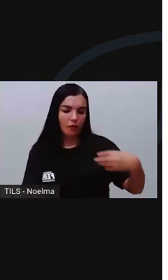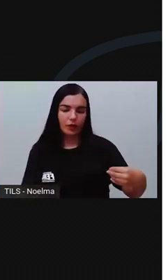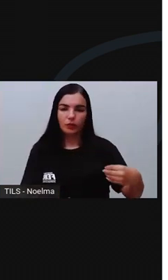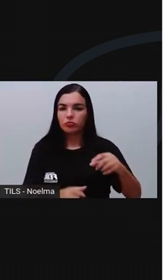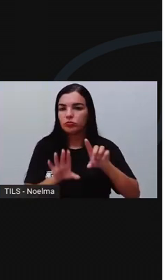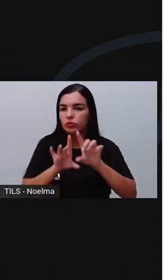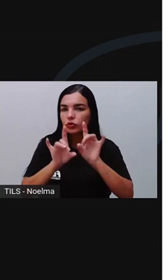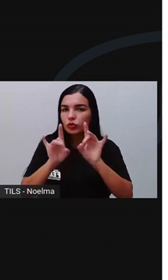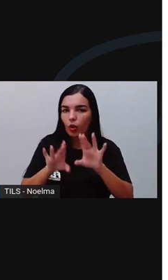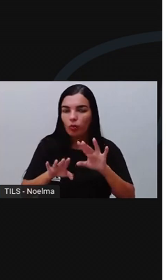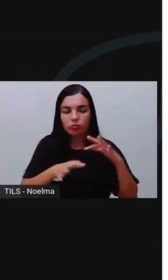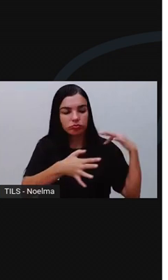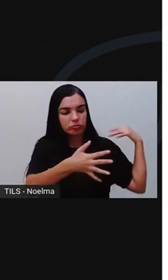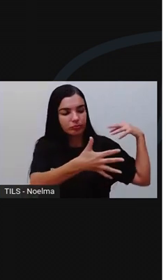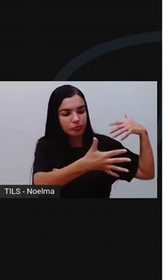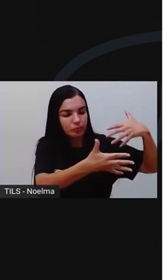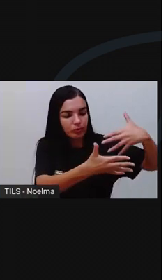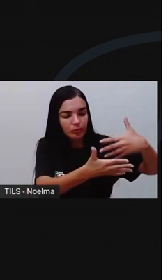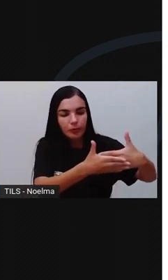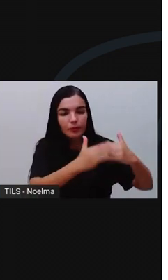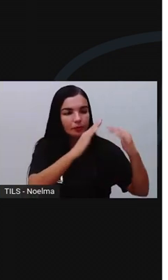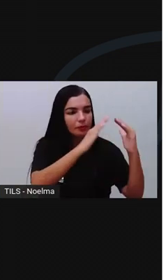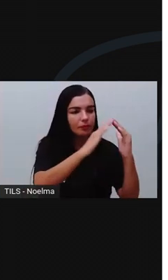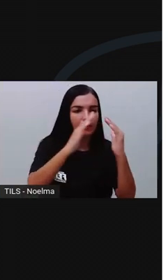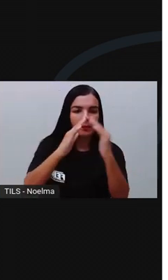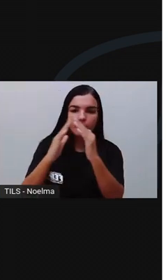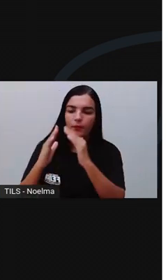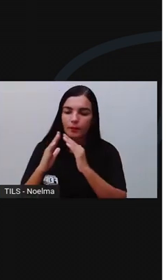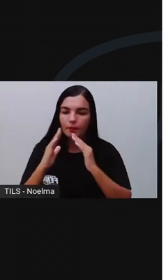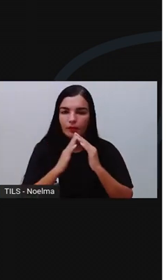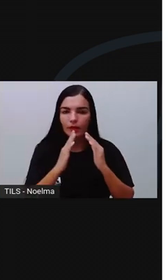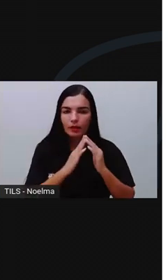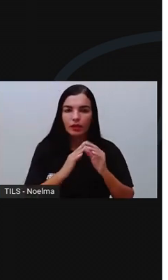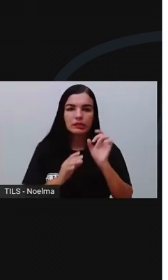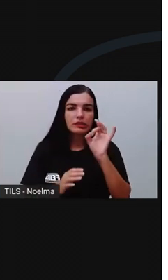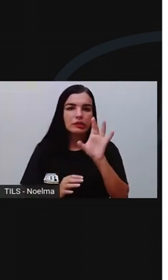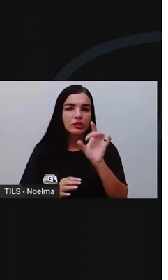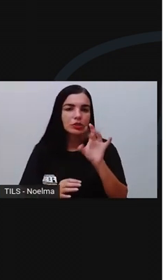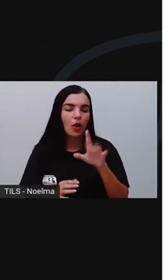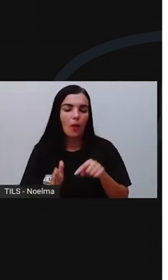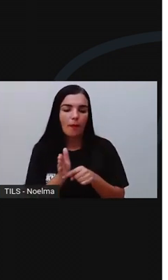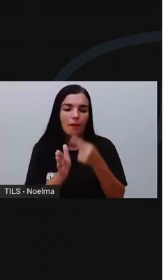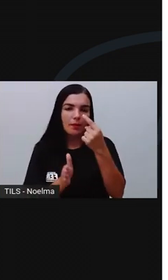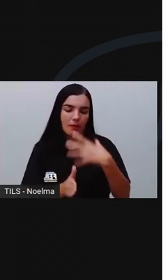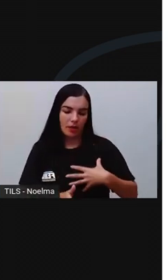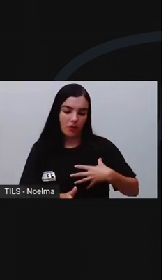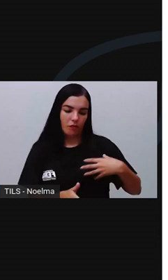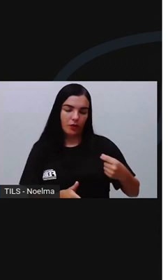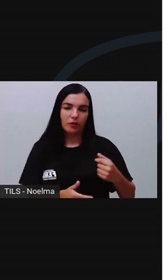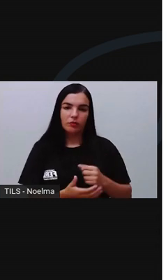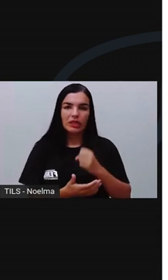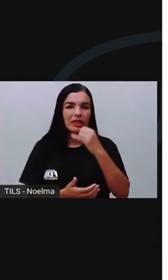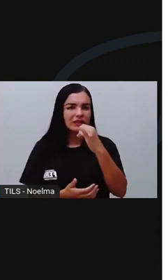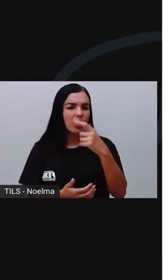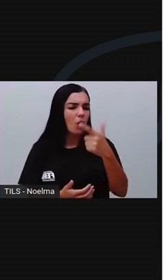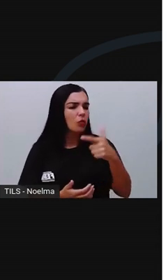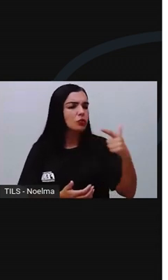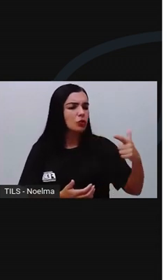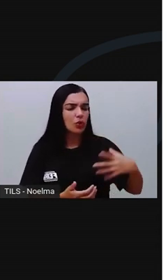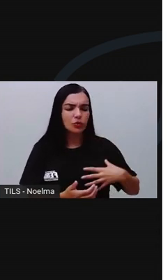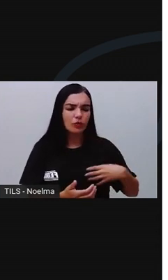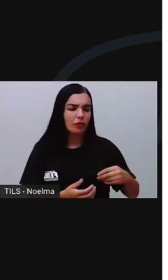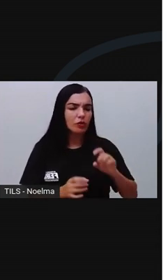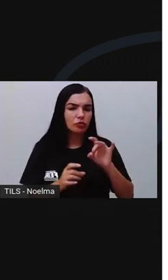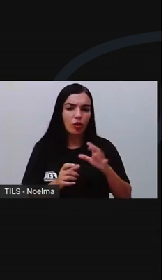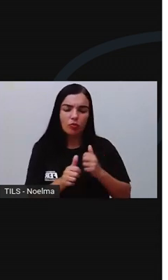repassadas de geração para geração, sempre por meio do filho mais velho. Os demais filhos eram encaminhados pelo